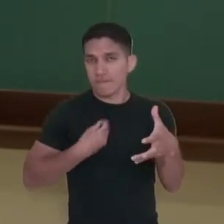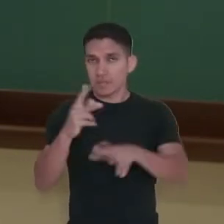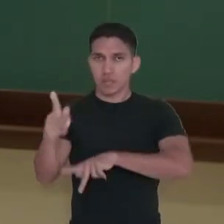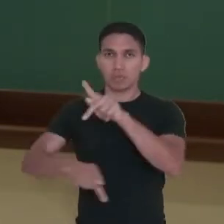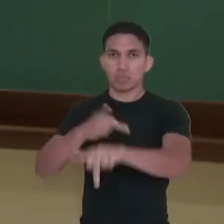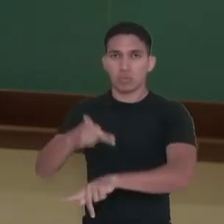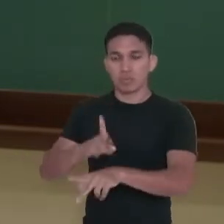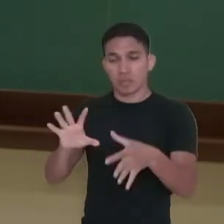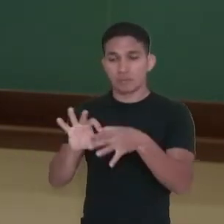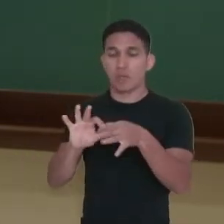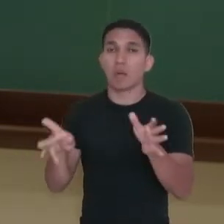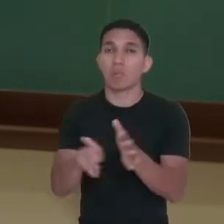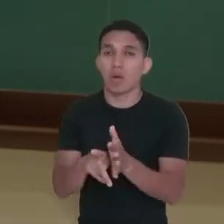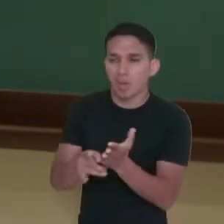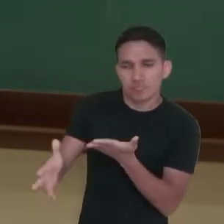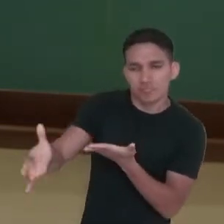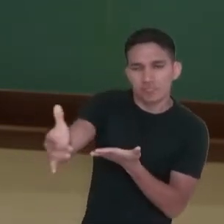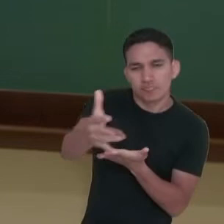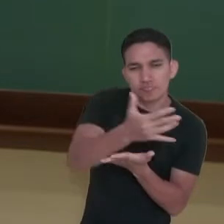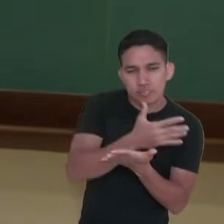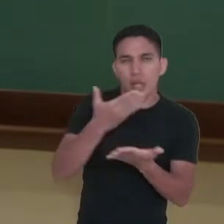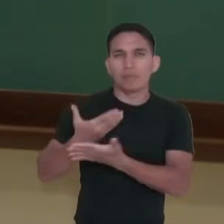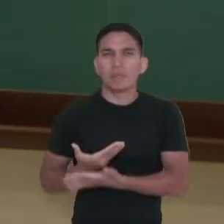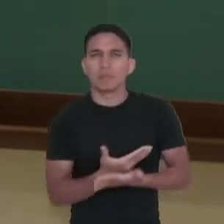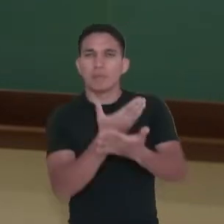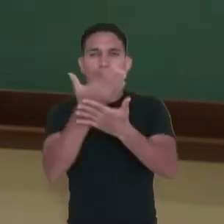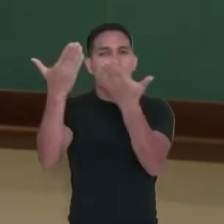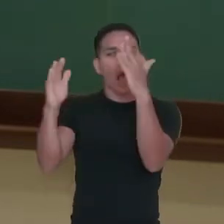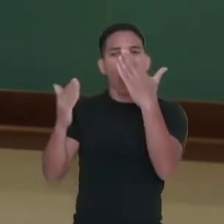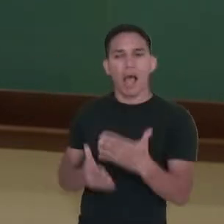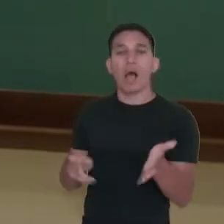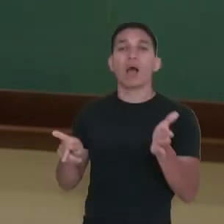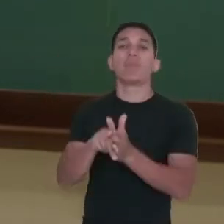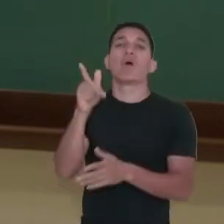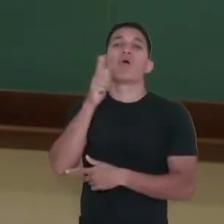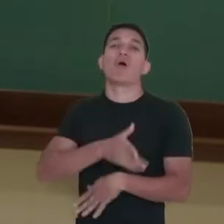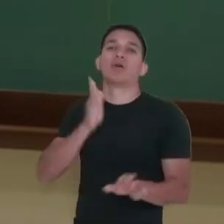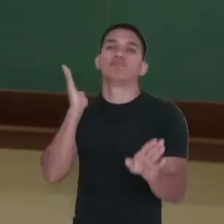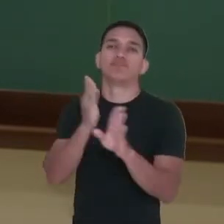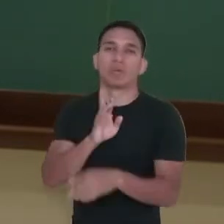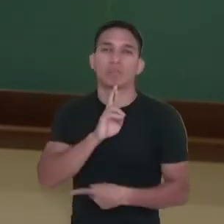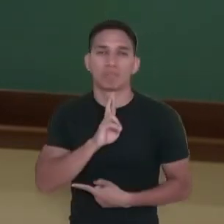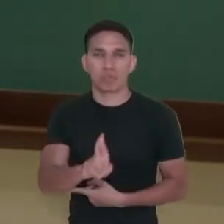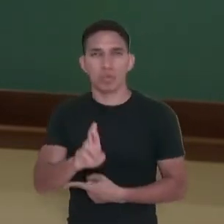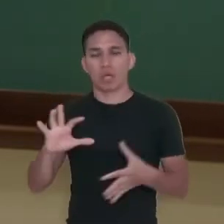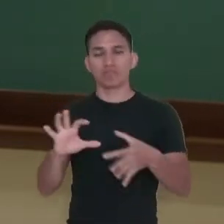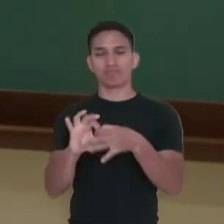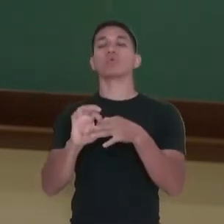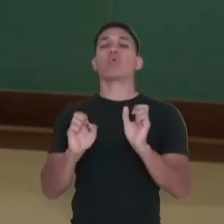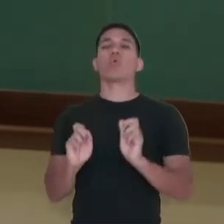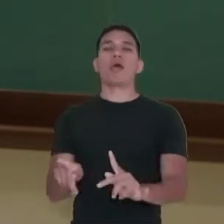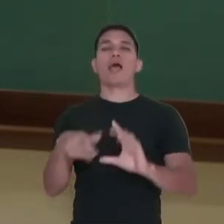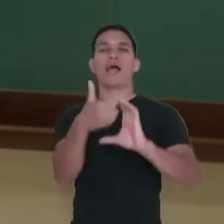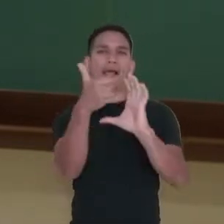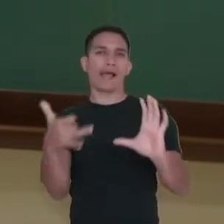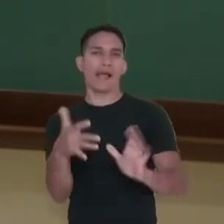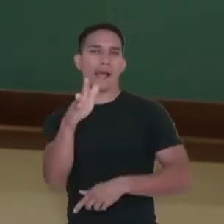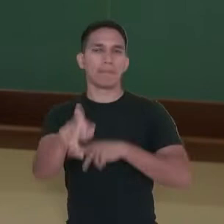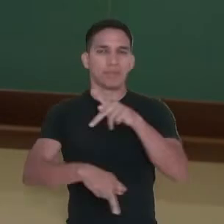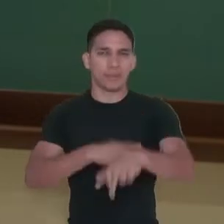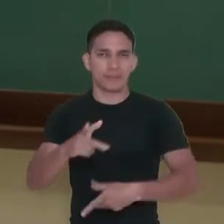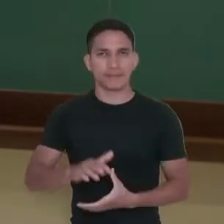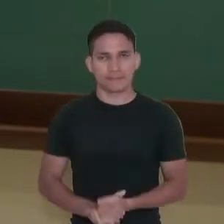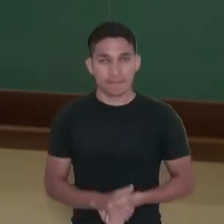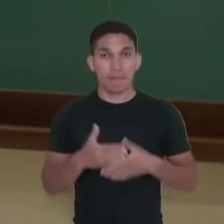são dados coletados, estudados, analisados para se obter um resultado sobre essas características dessa população.